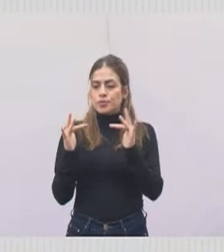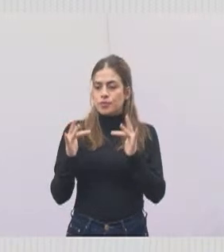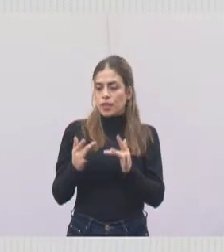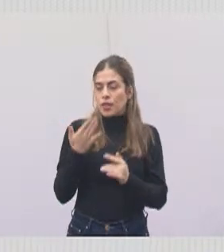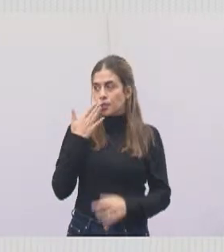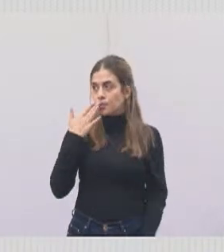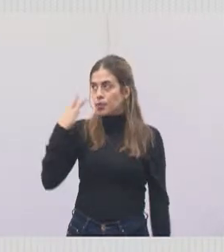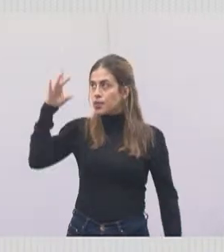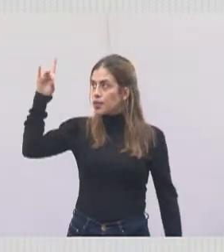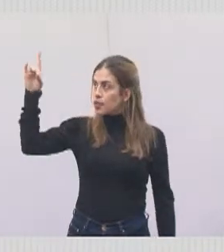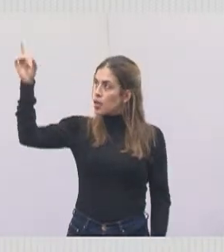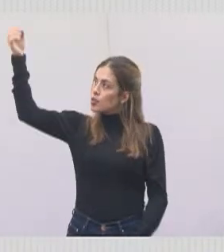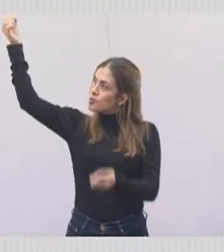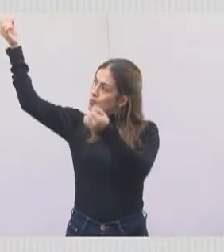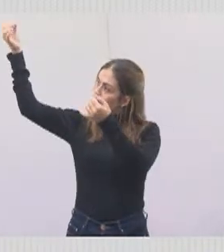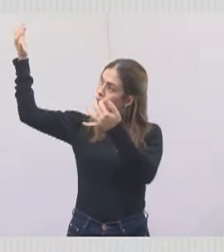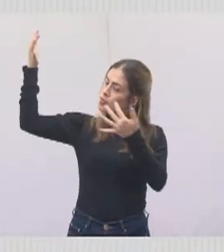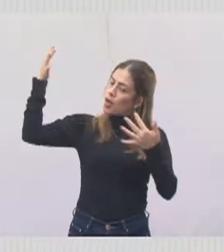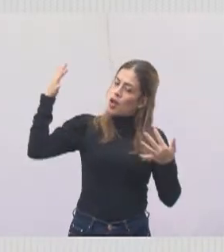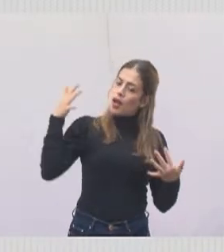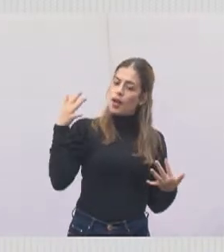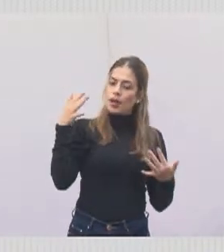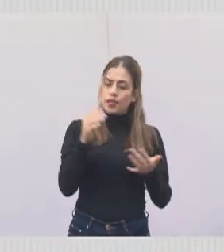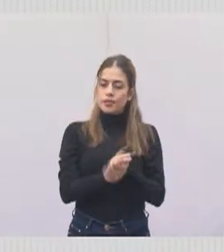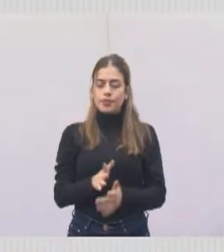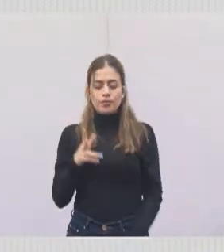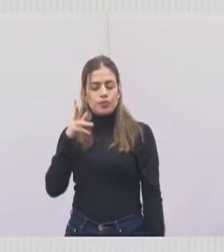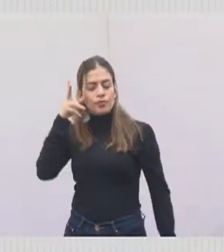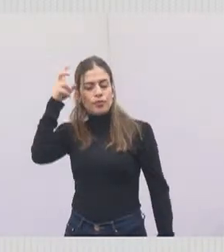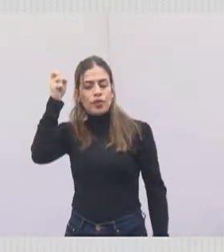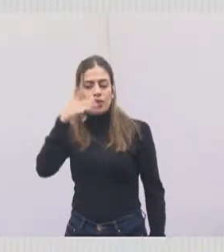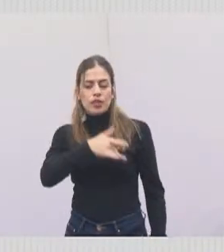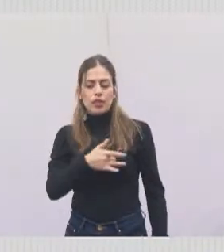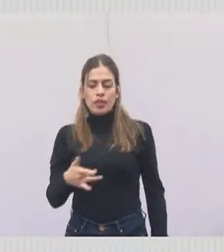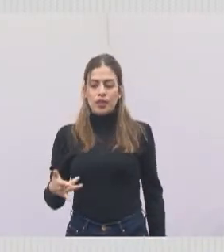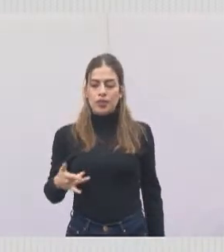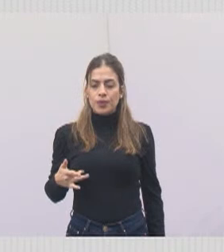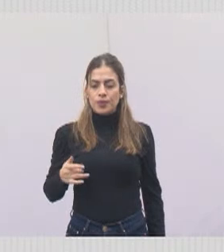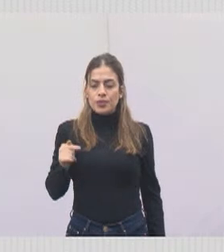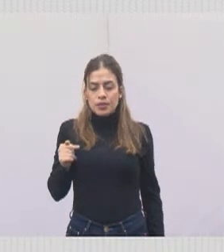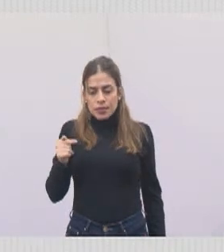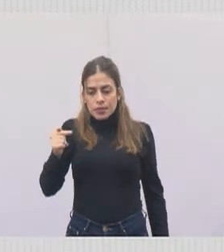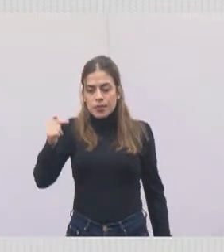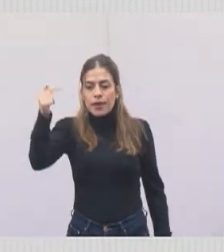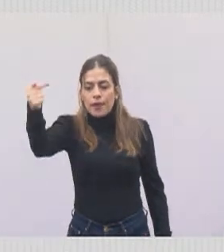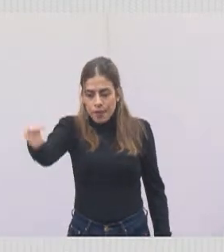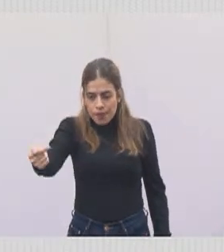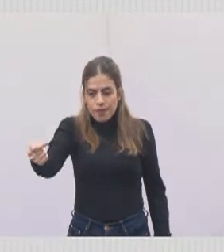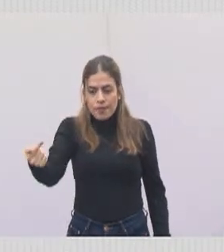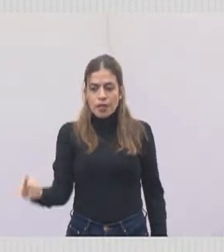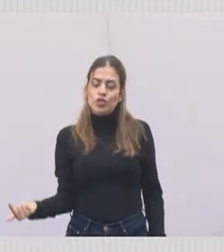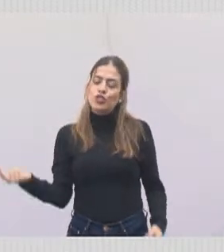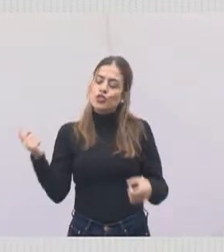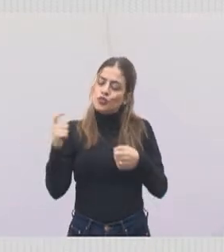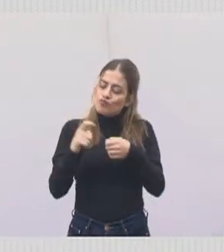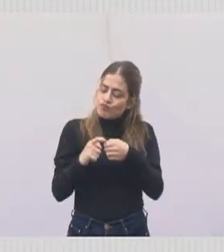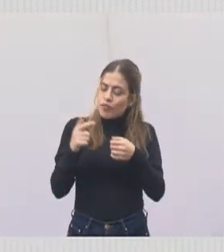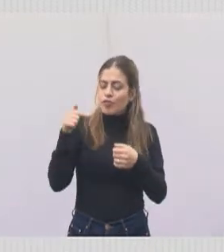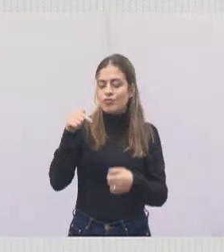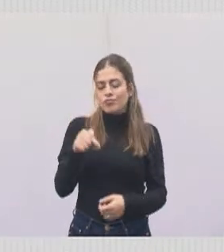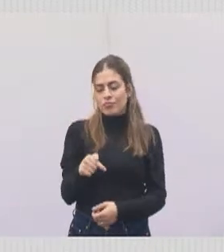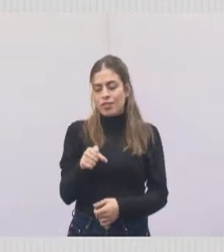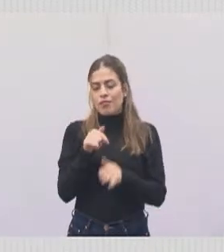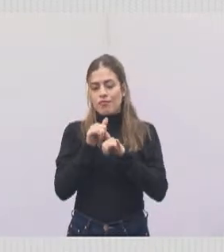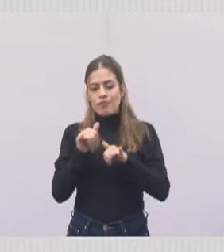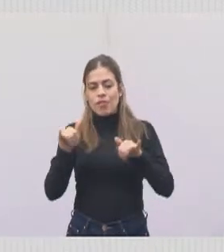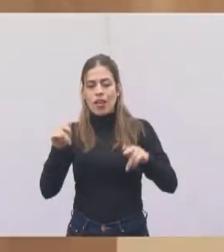continue nos iluminando, nos dando força, saúde, para que a semana que vem estejamos aqui novamente para falar com vocês, munícipes